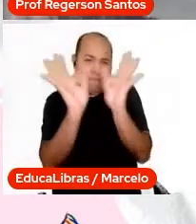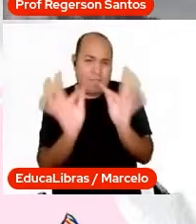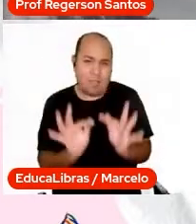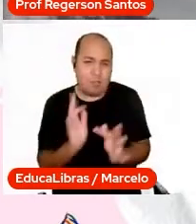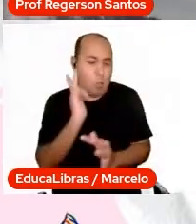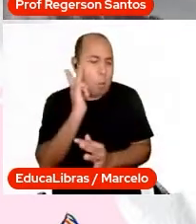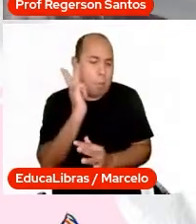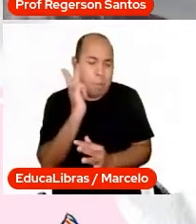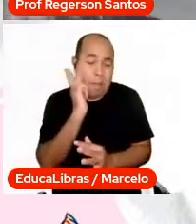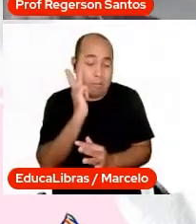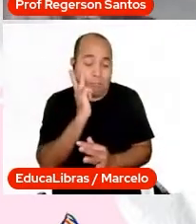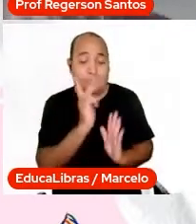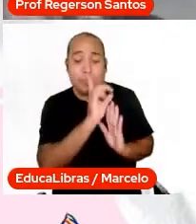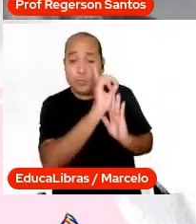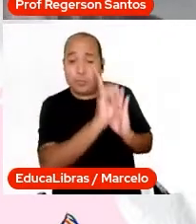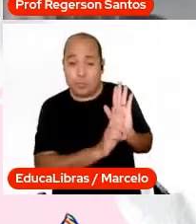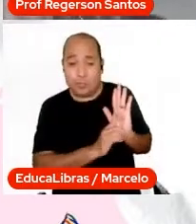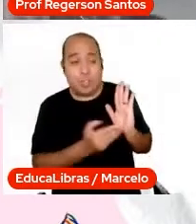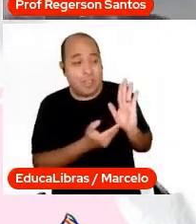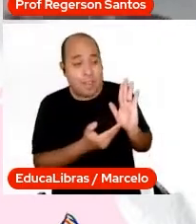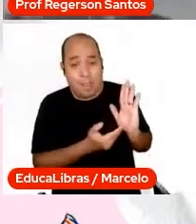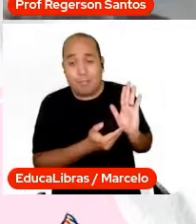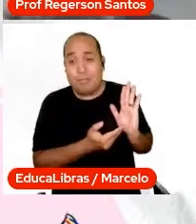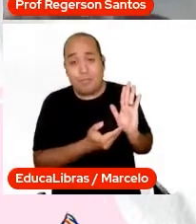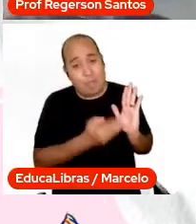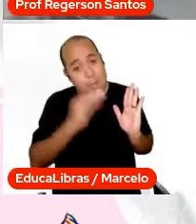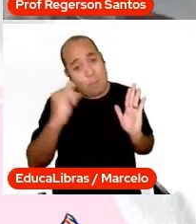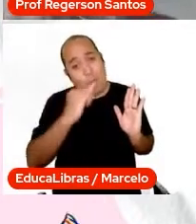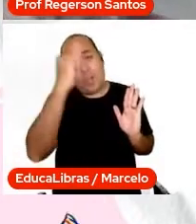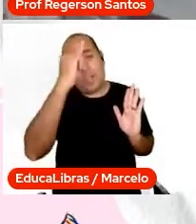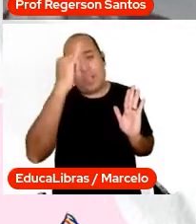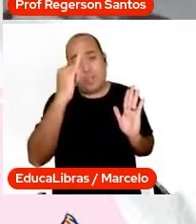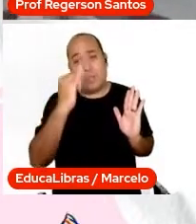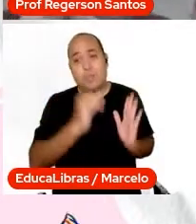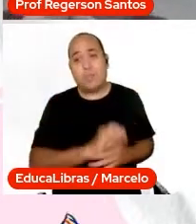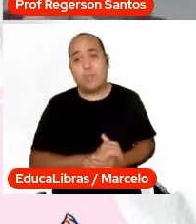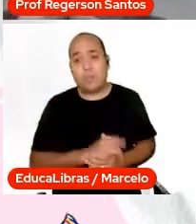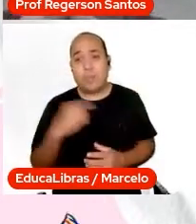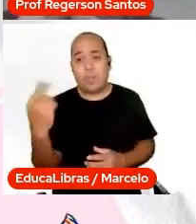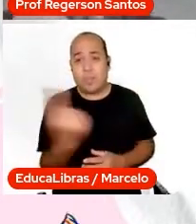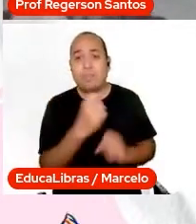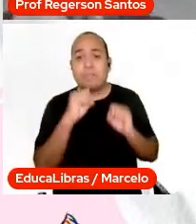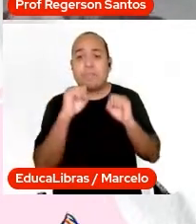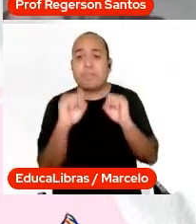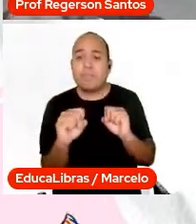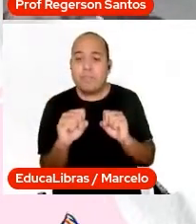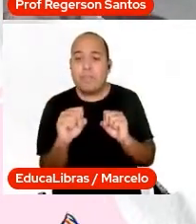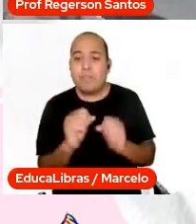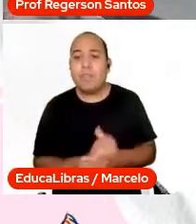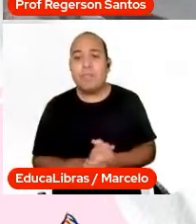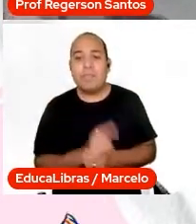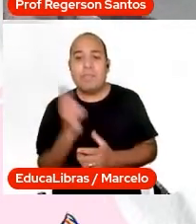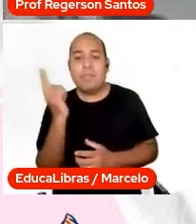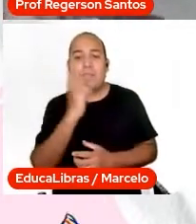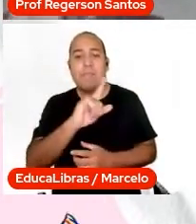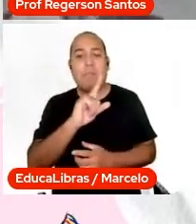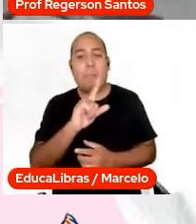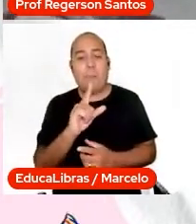direito é uma das ferramentas fundamentais para que nós possamos conseguir ser felizes.